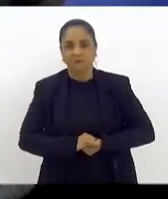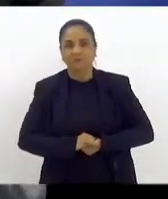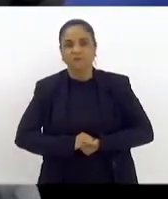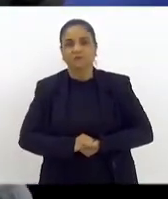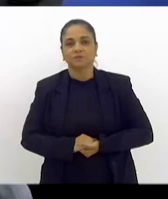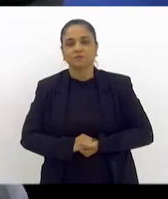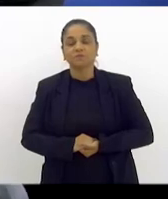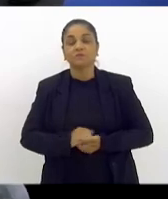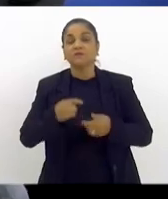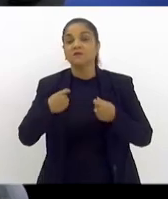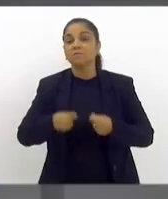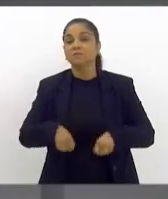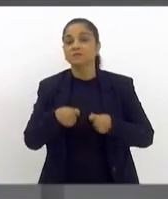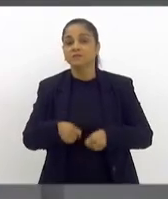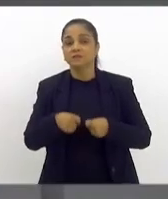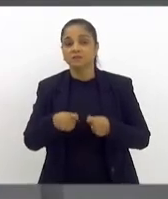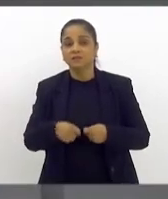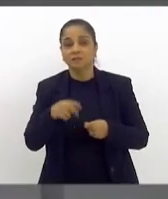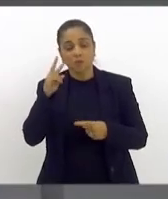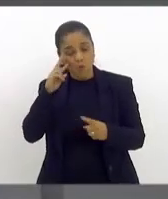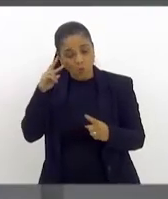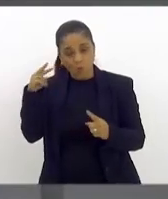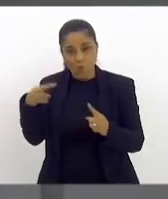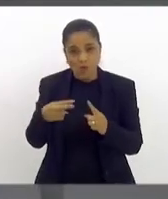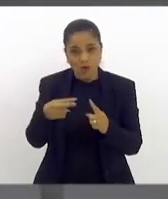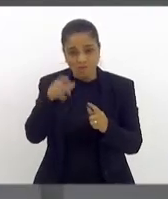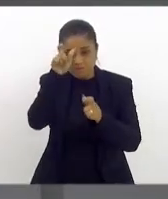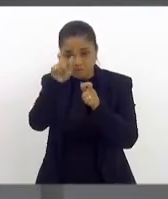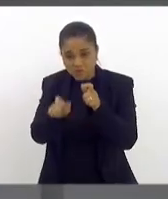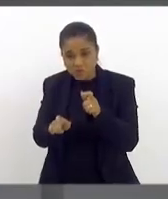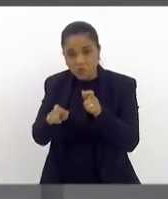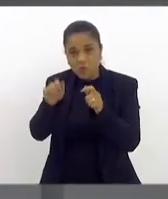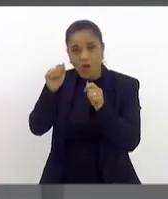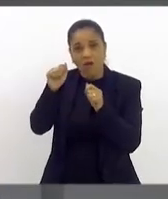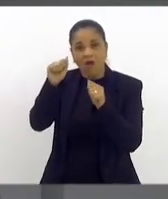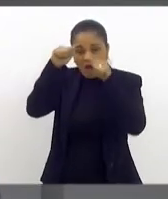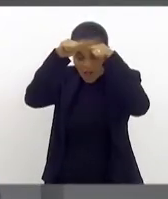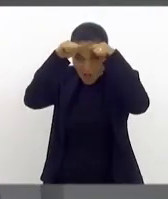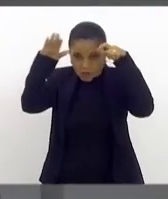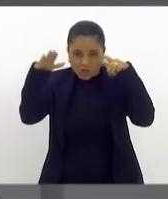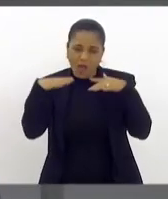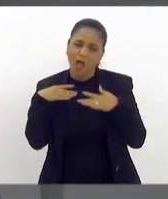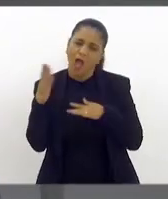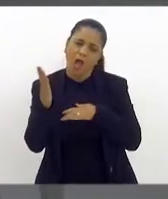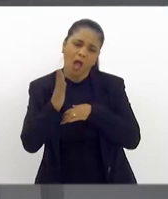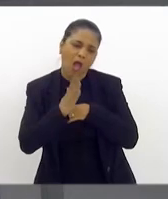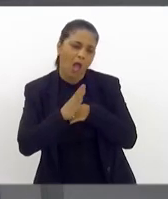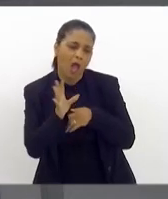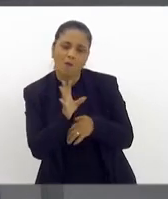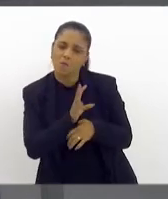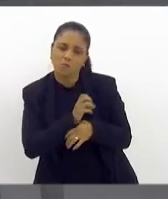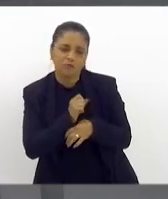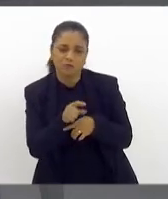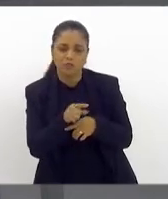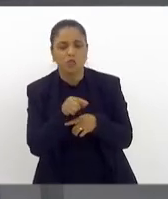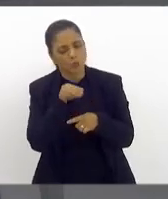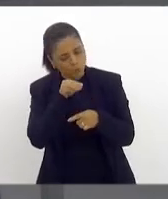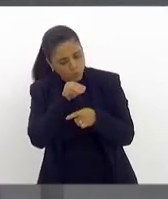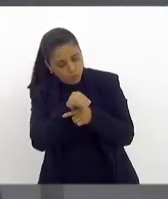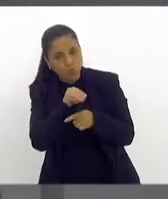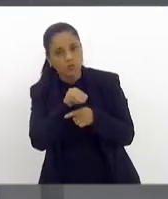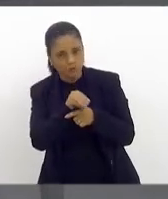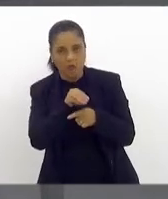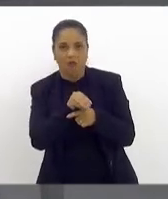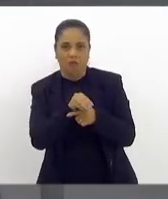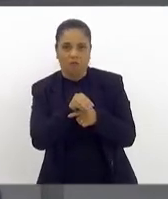Nós precisamos olhar para os autistas. Amorzinho não é amorzinho. É cuidado, sim, mas,